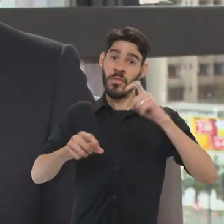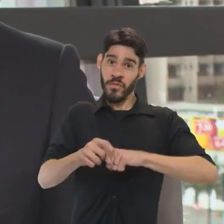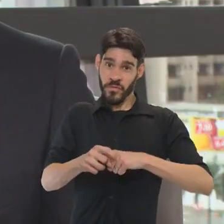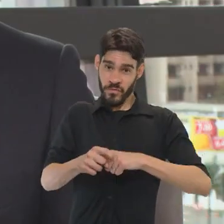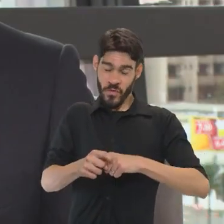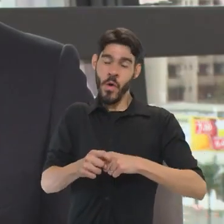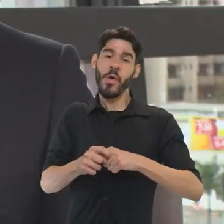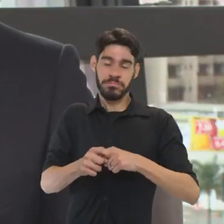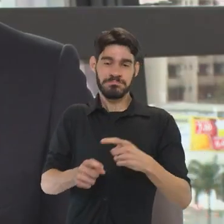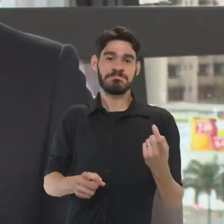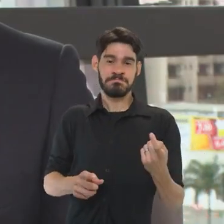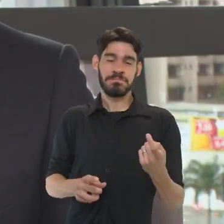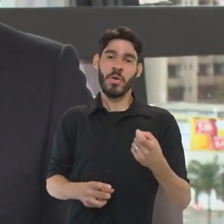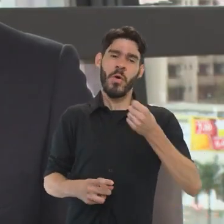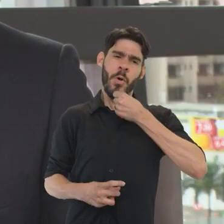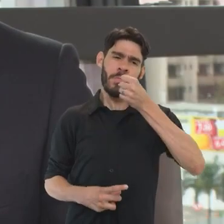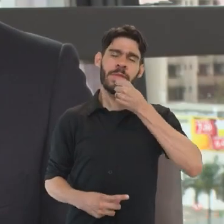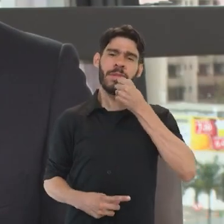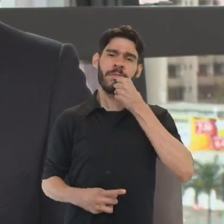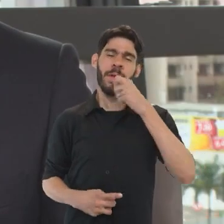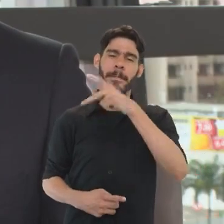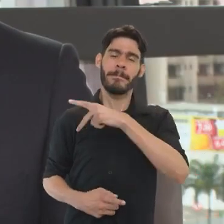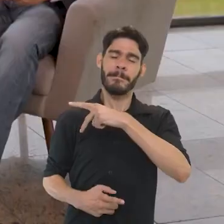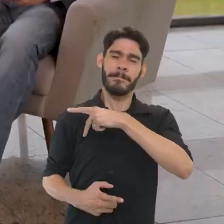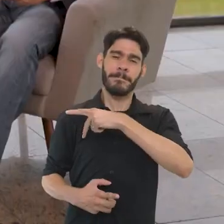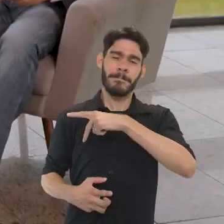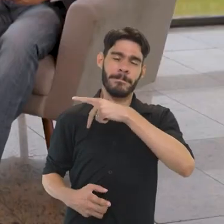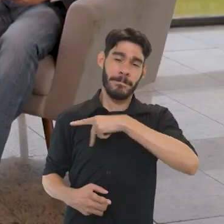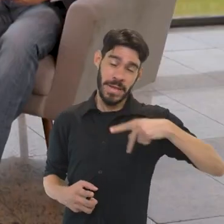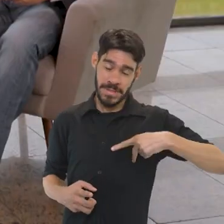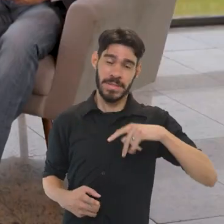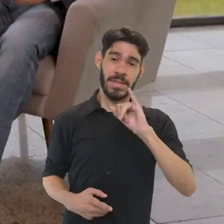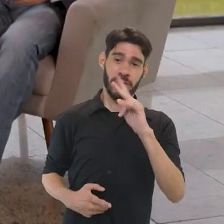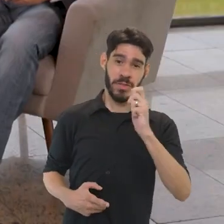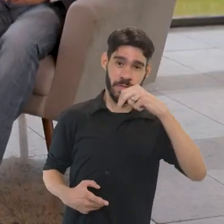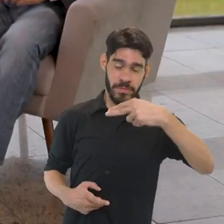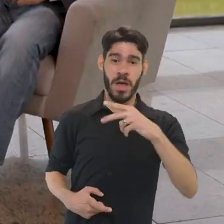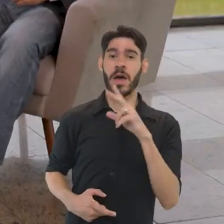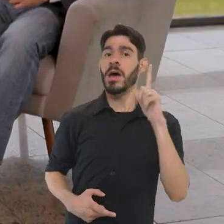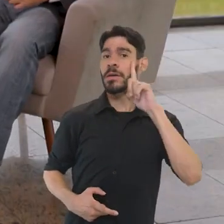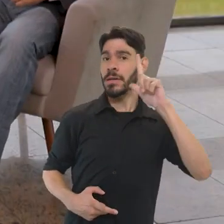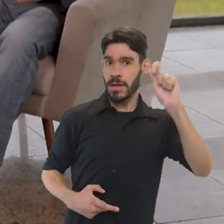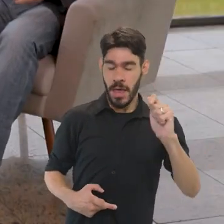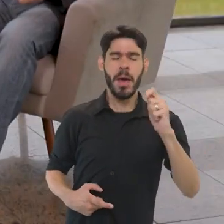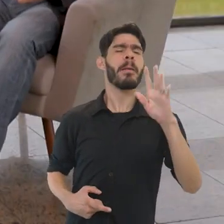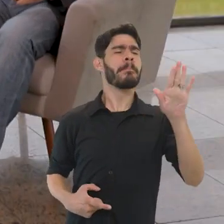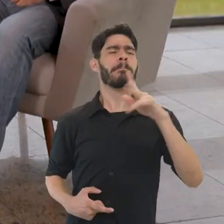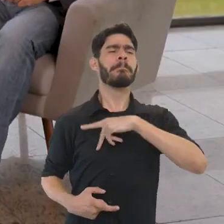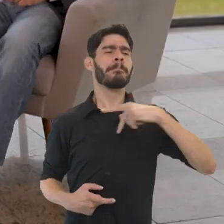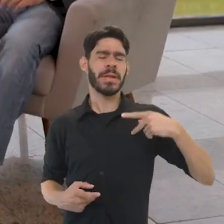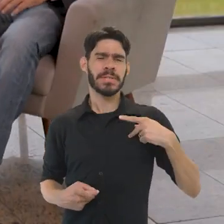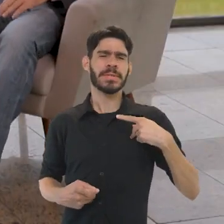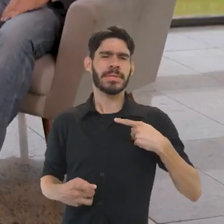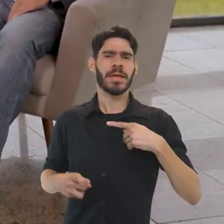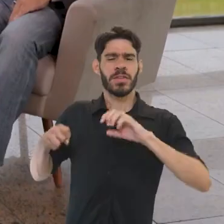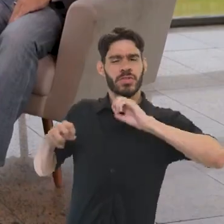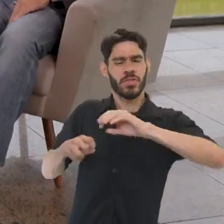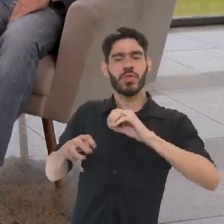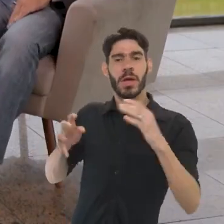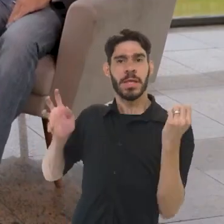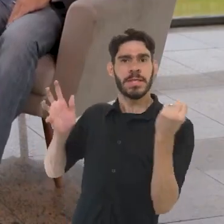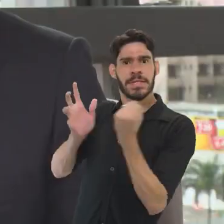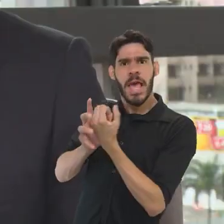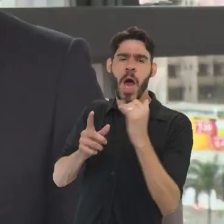Voltamos com o Brasil em Pauta. O entrevistado é o presidente do IFAM, Leandro Graz. Presidente, educação patrimonial, fundamental,